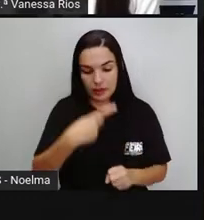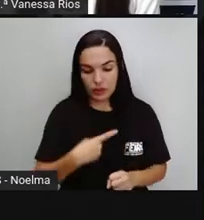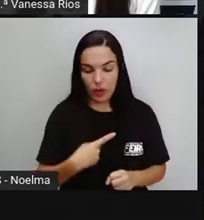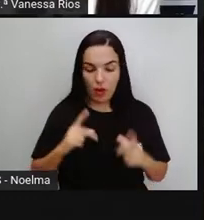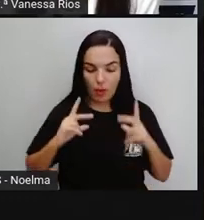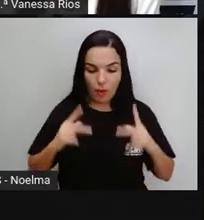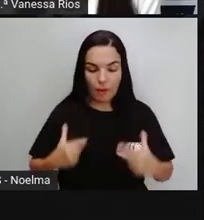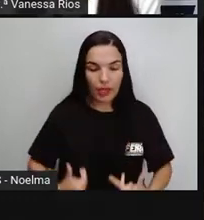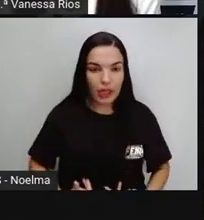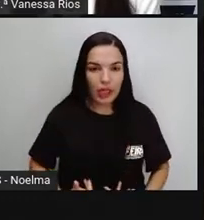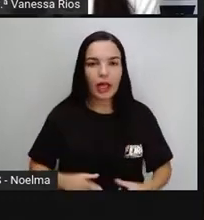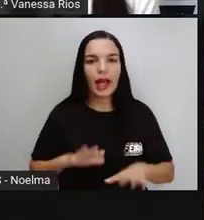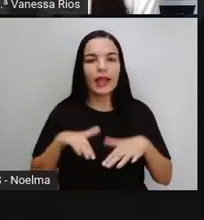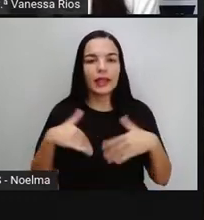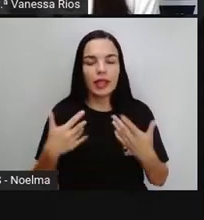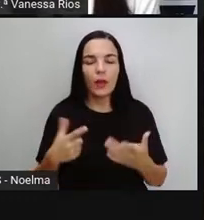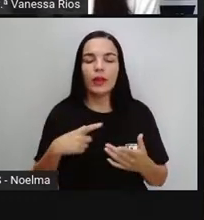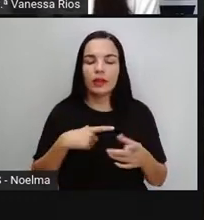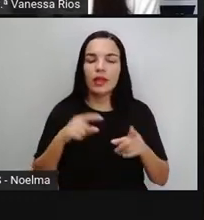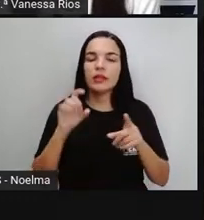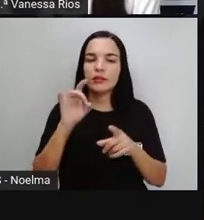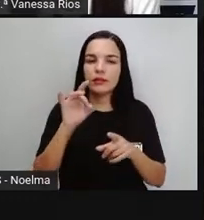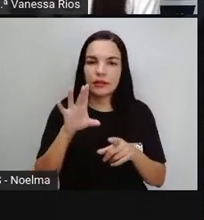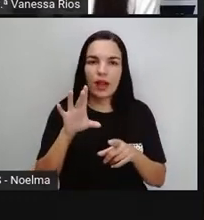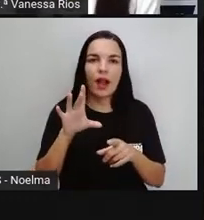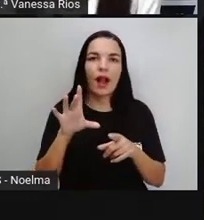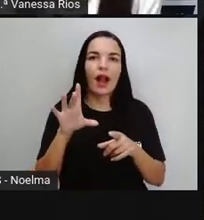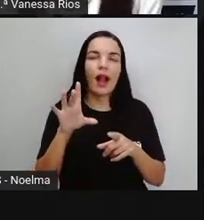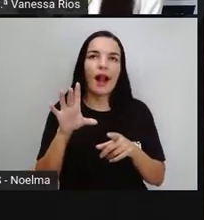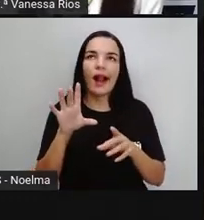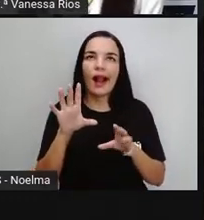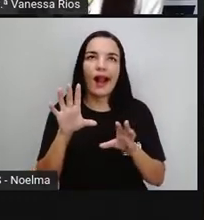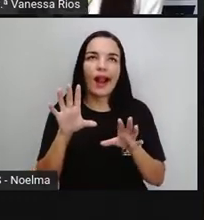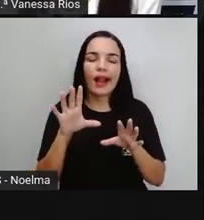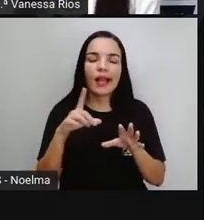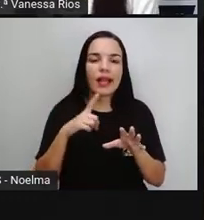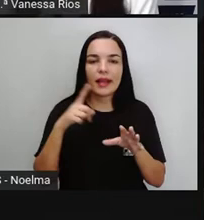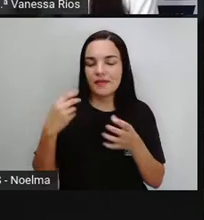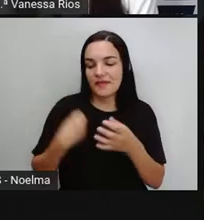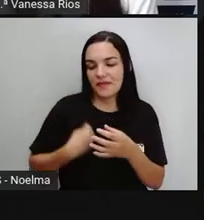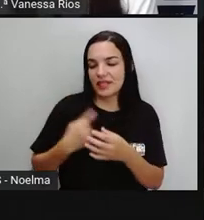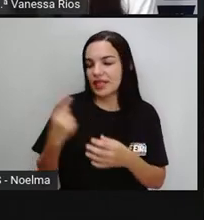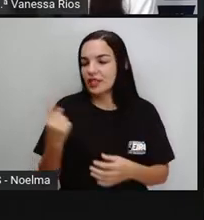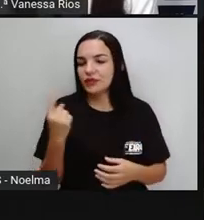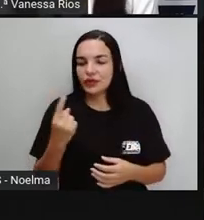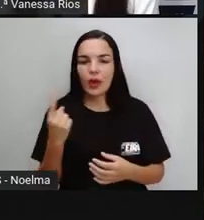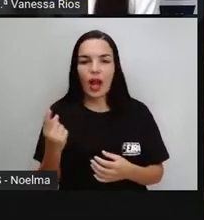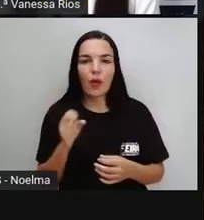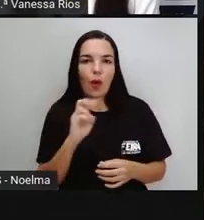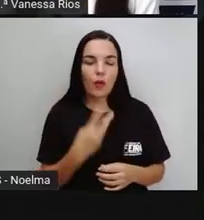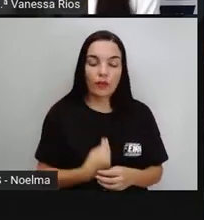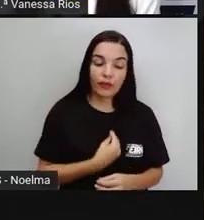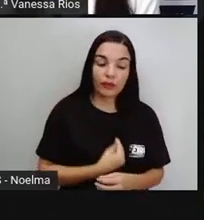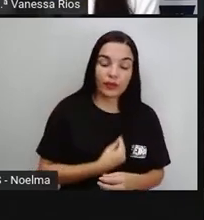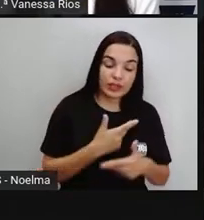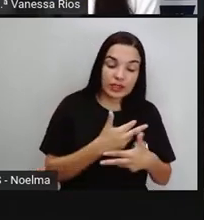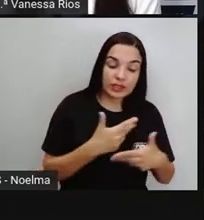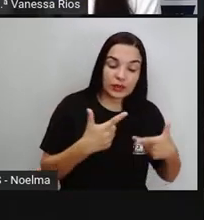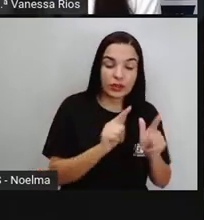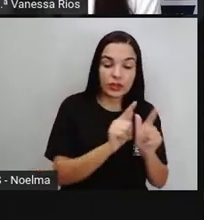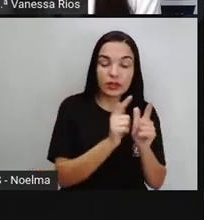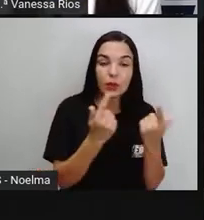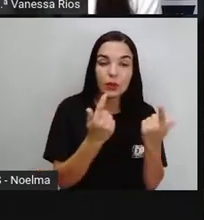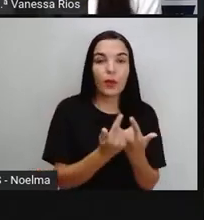apenas as memórias relacionadas às nossas vivências individuais ou também coletivas, mas as vivências